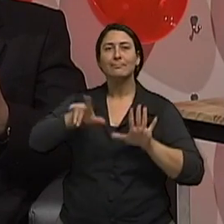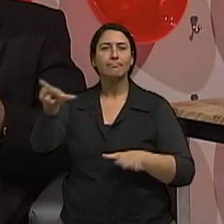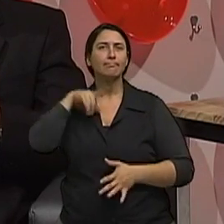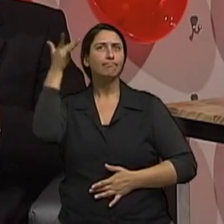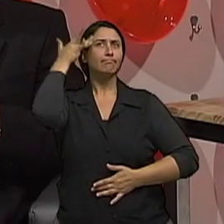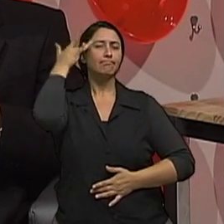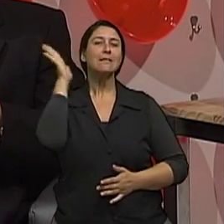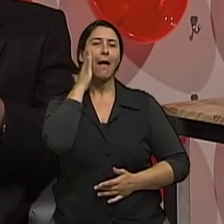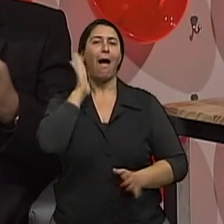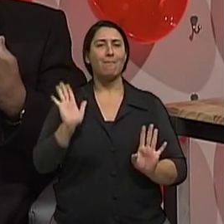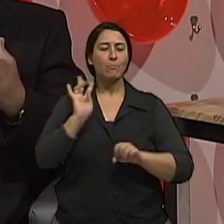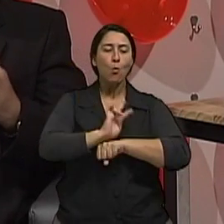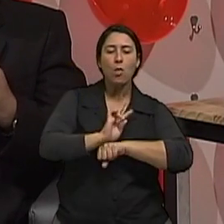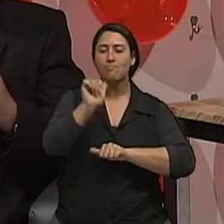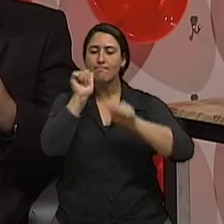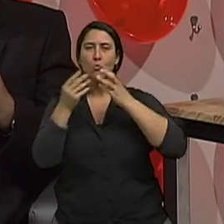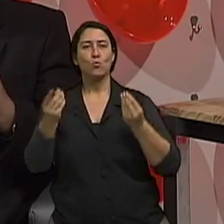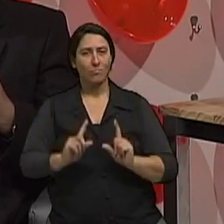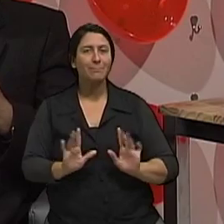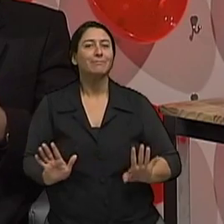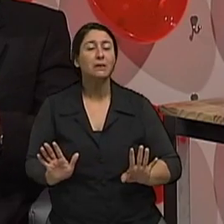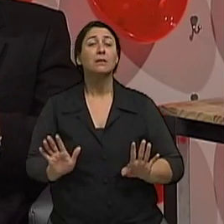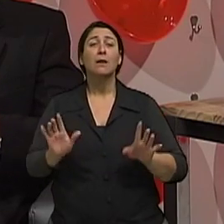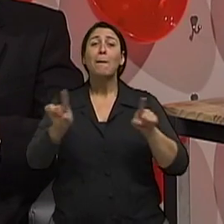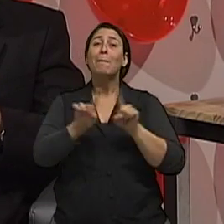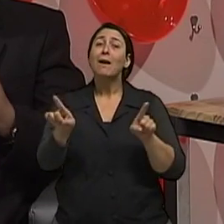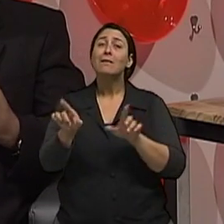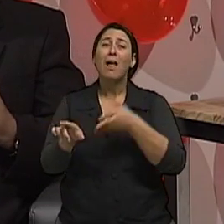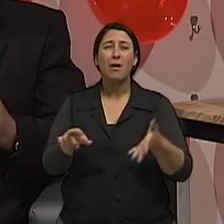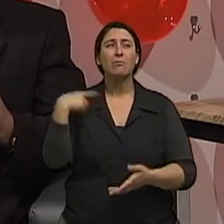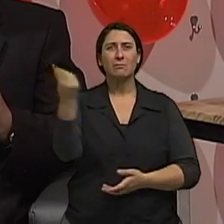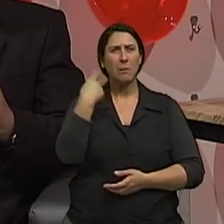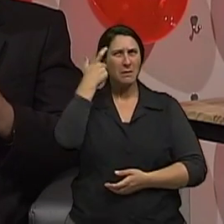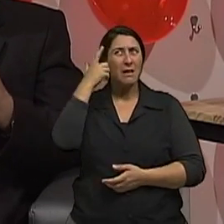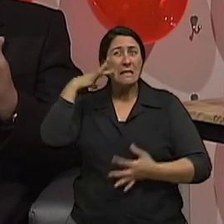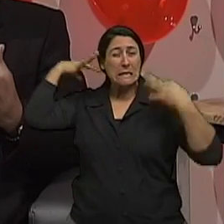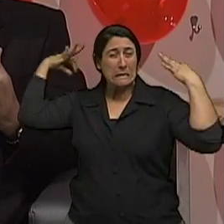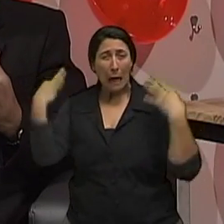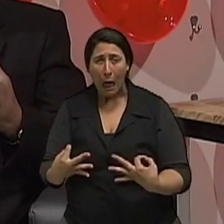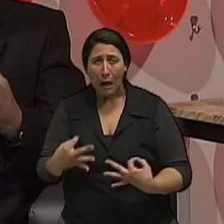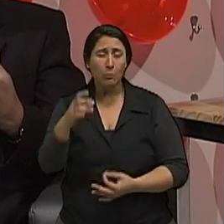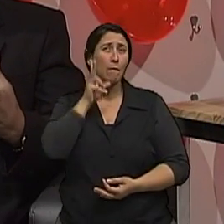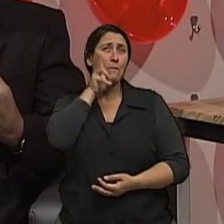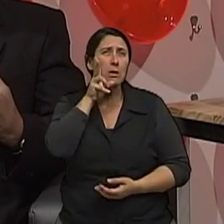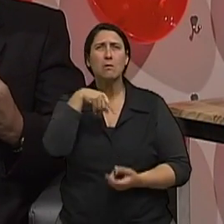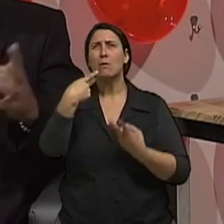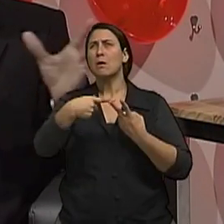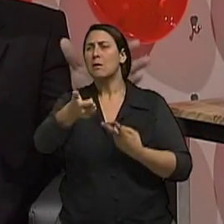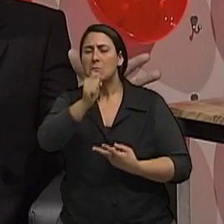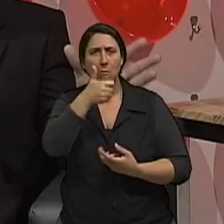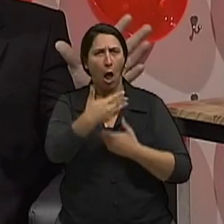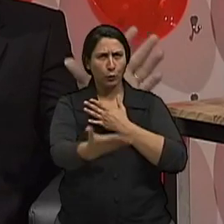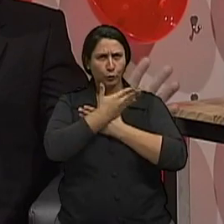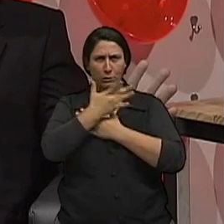né? Que, na verdade, nós não temos a certeza absoluta de que o álcool faz bem para prevenir, digamos assim, demência, tá?